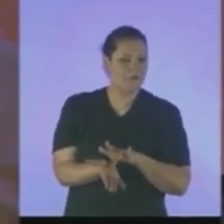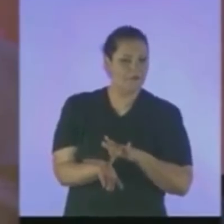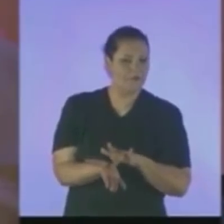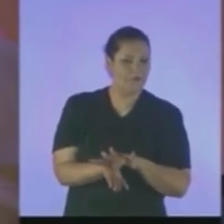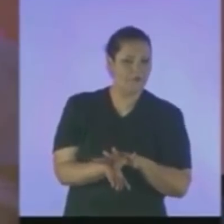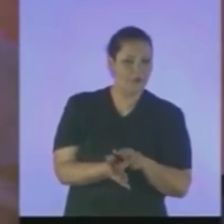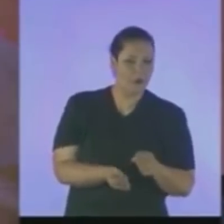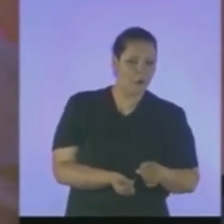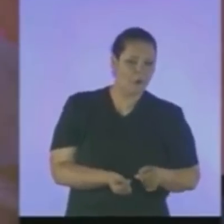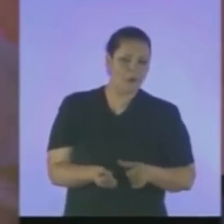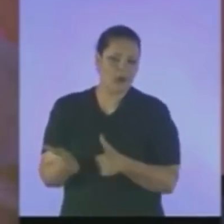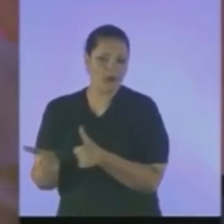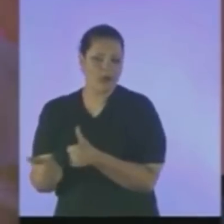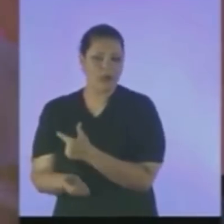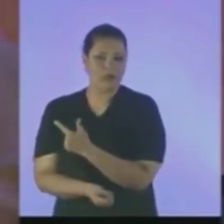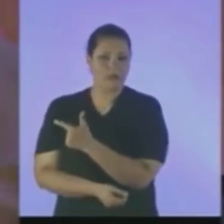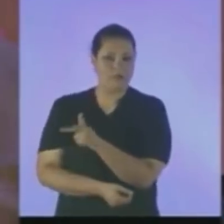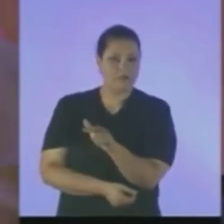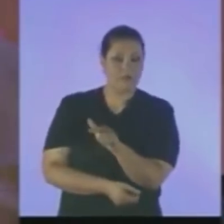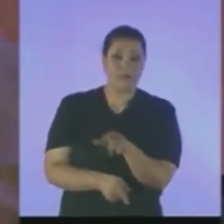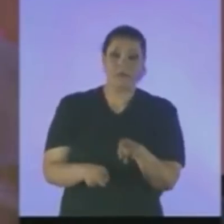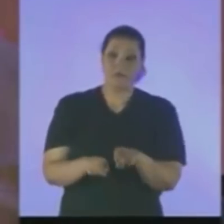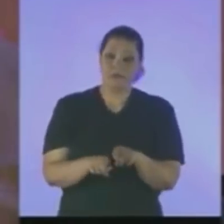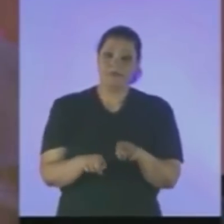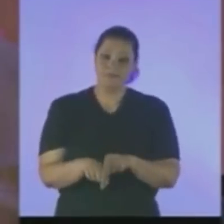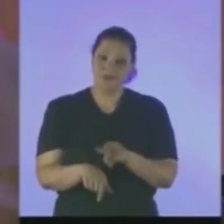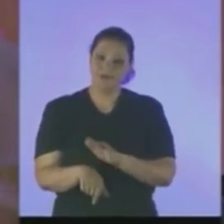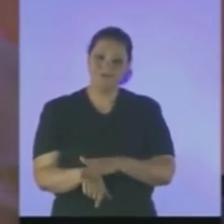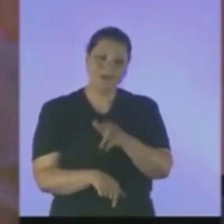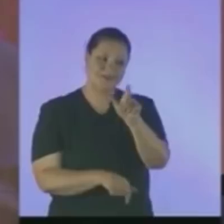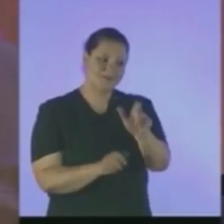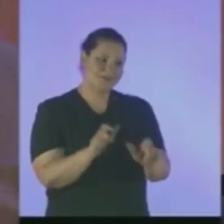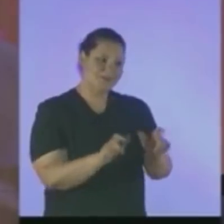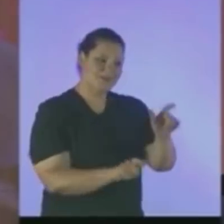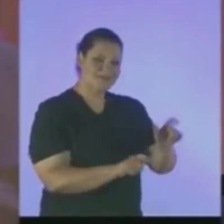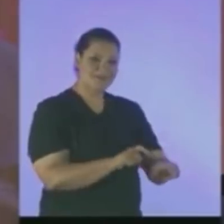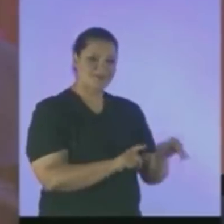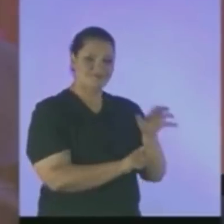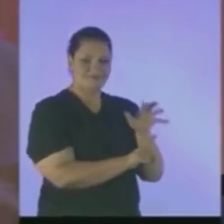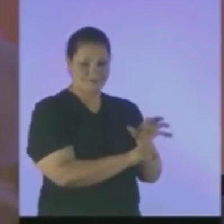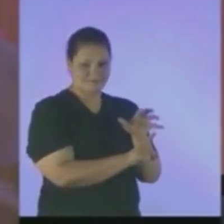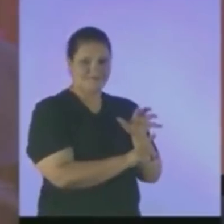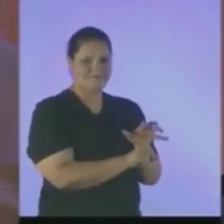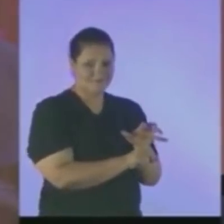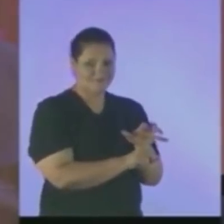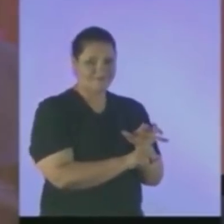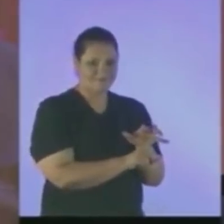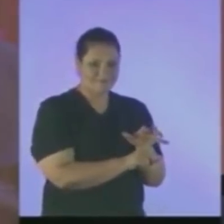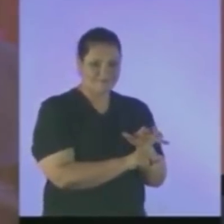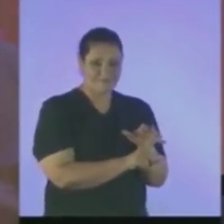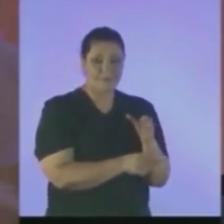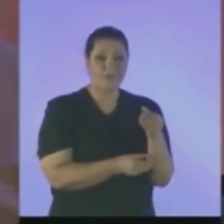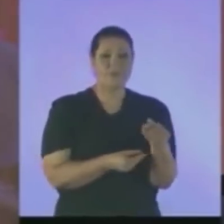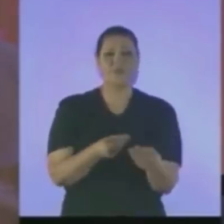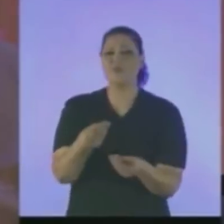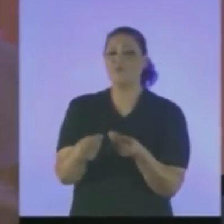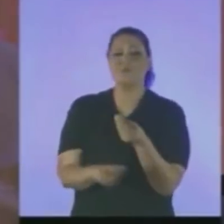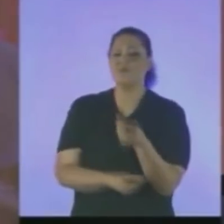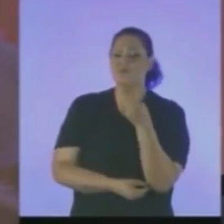enganar outros E aos demais Submeter Não vejo